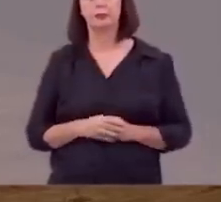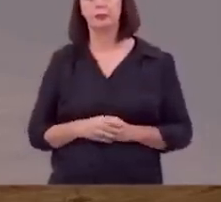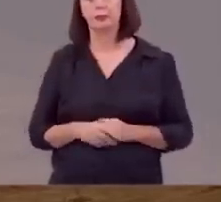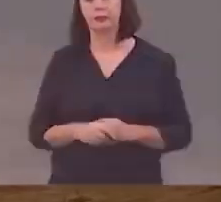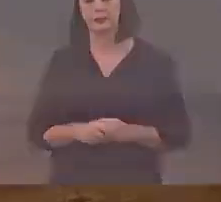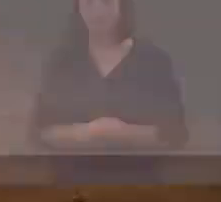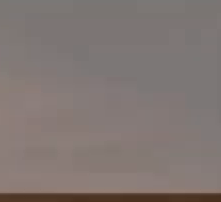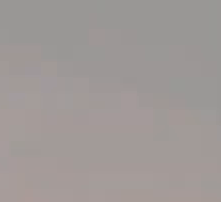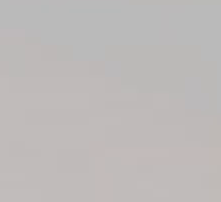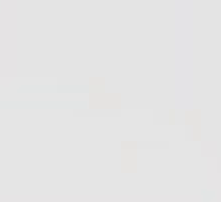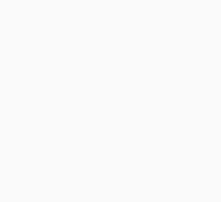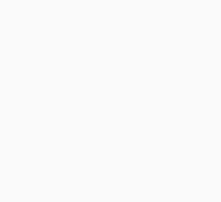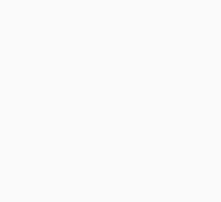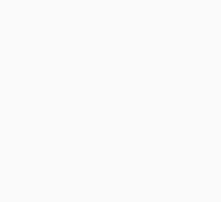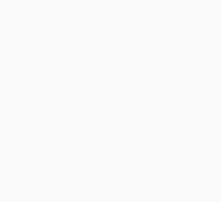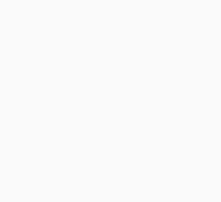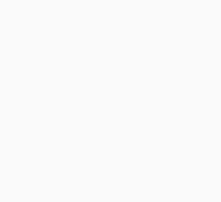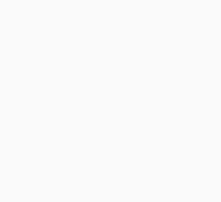amém